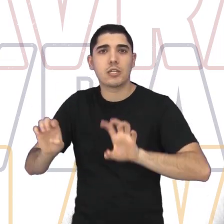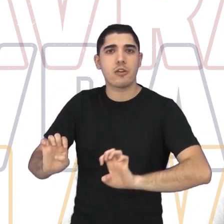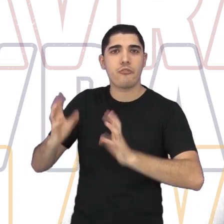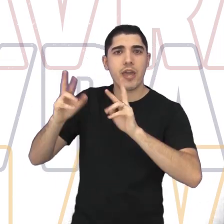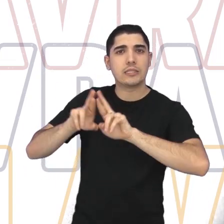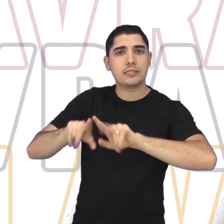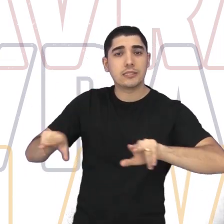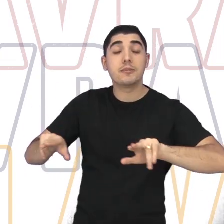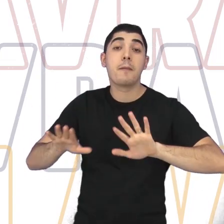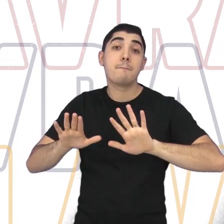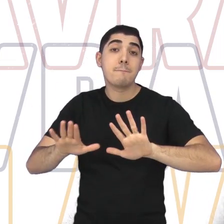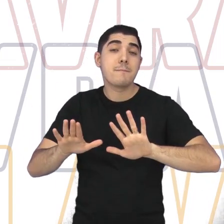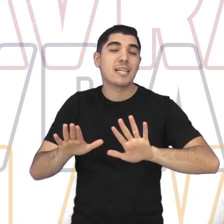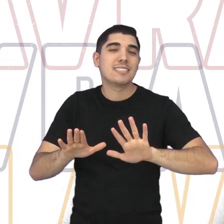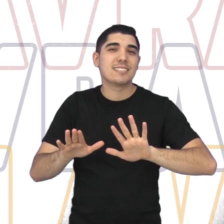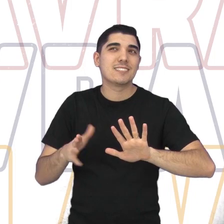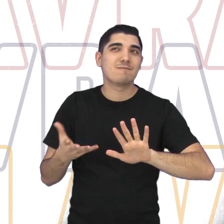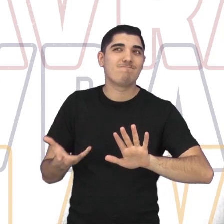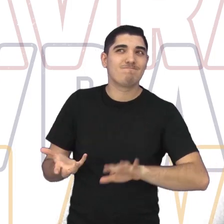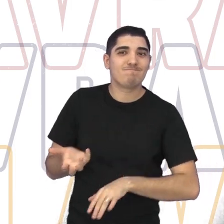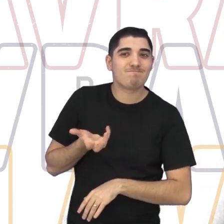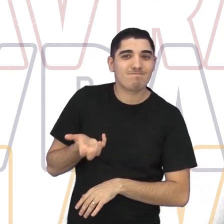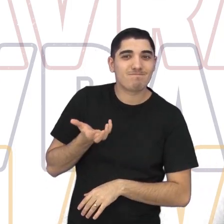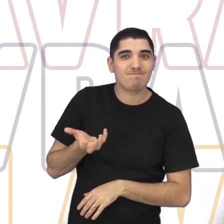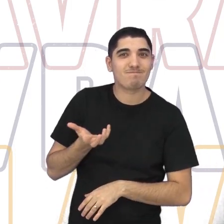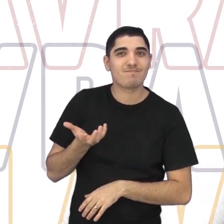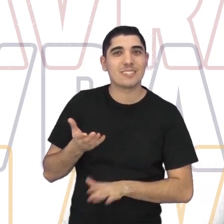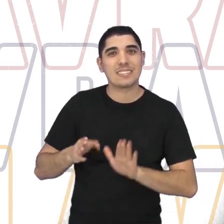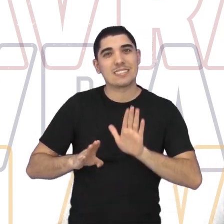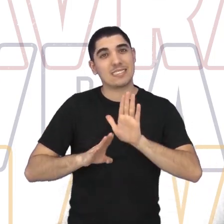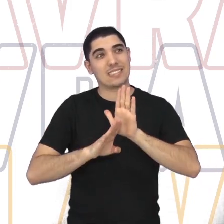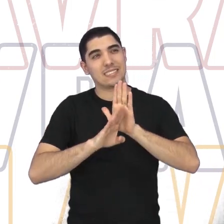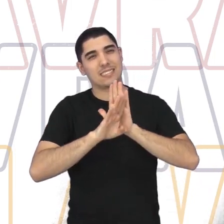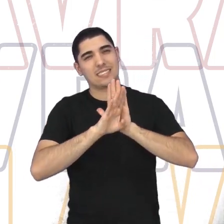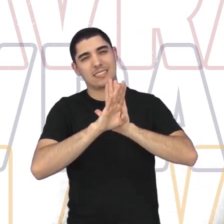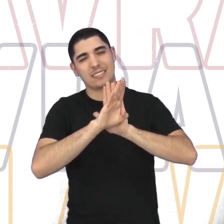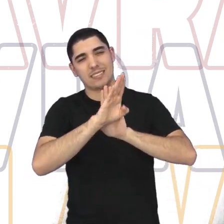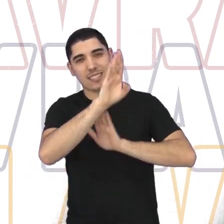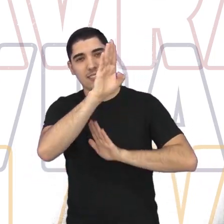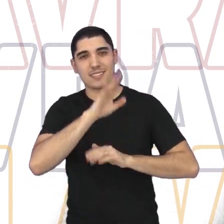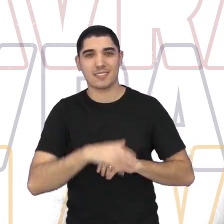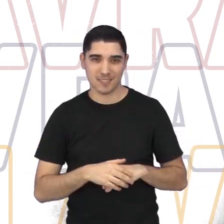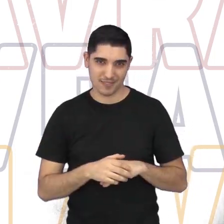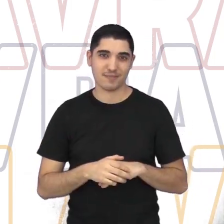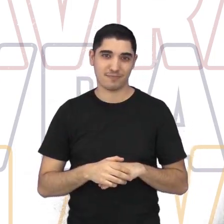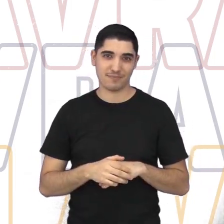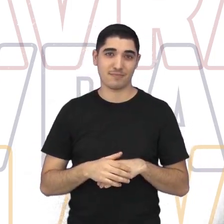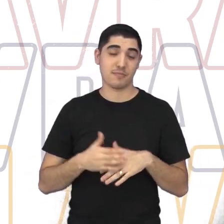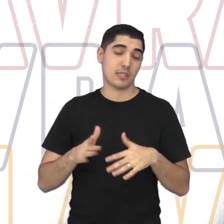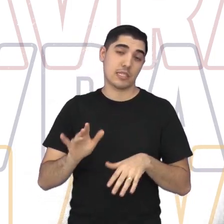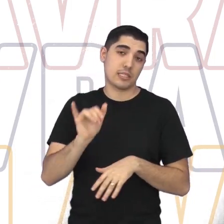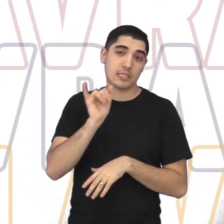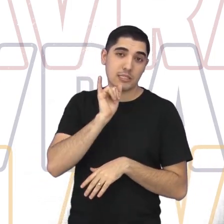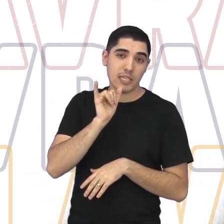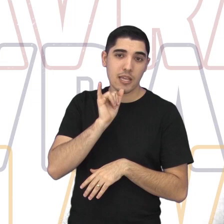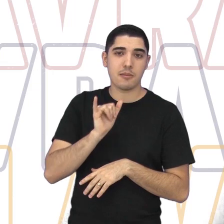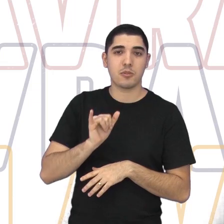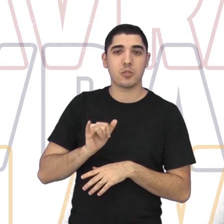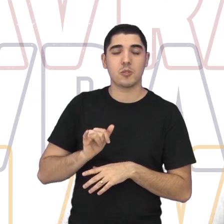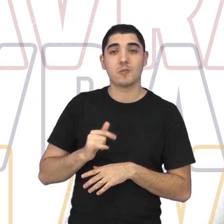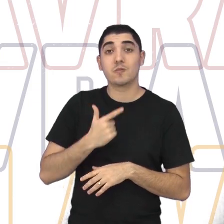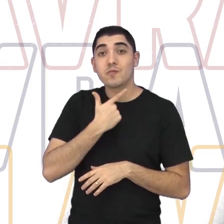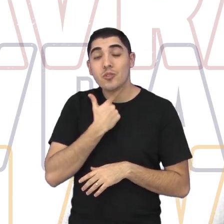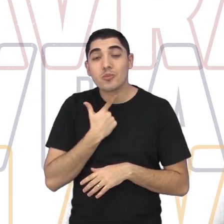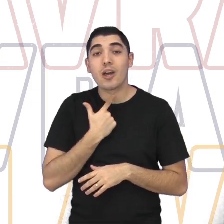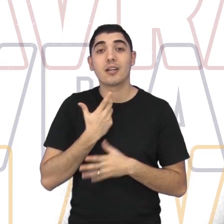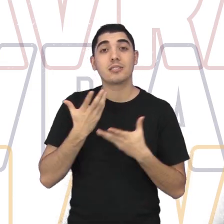queremos chegar um pouquinho mais longe, né. Nós temos, por exemplo, muita vontade